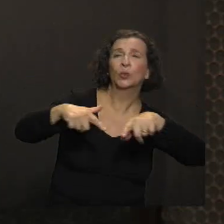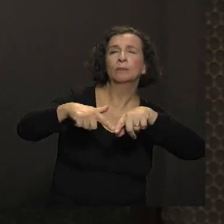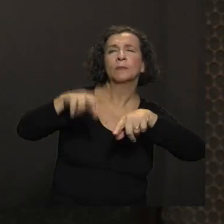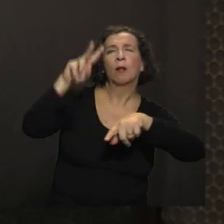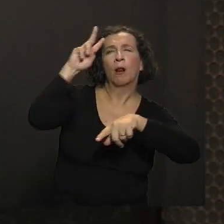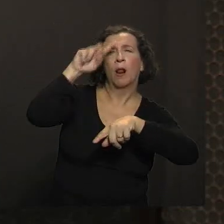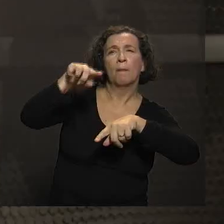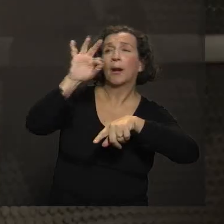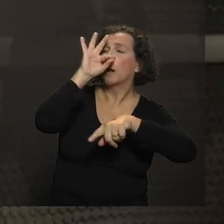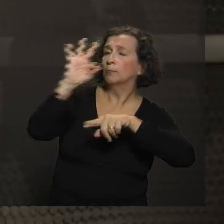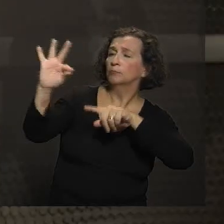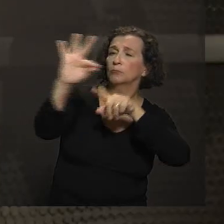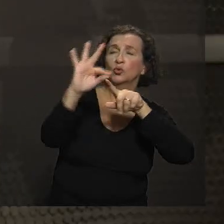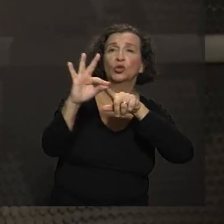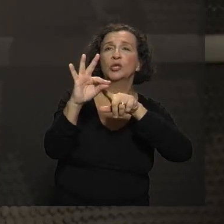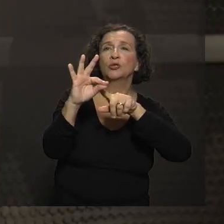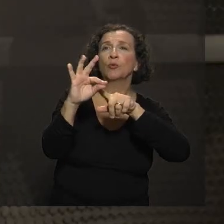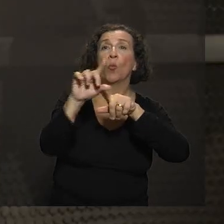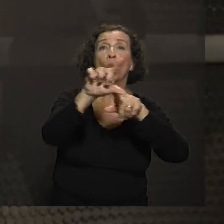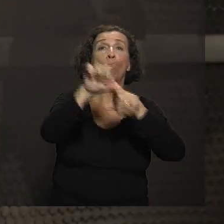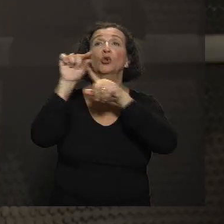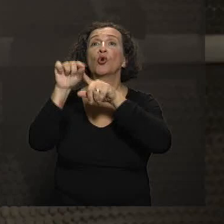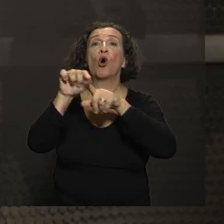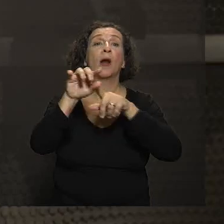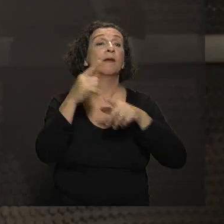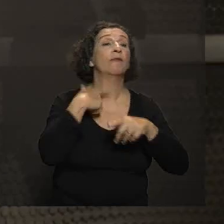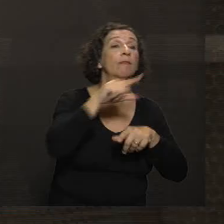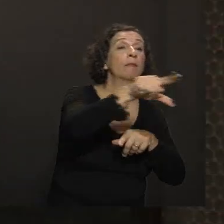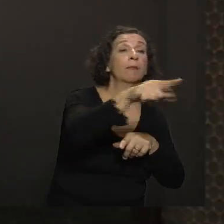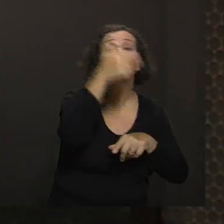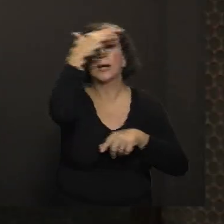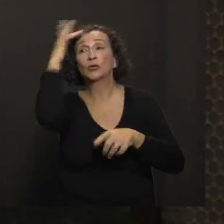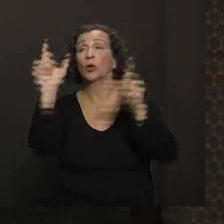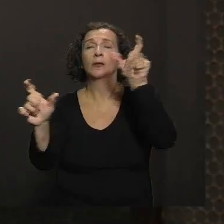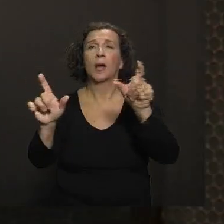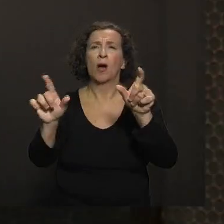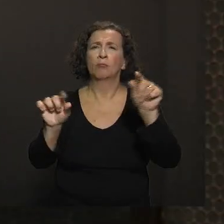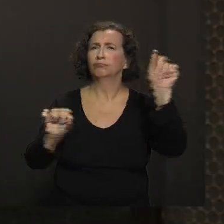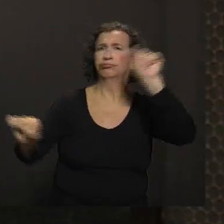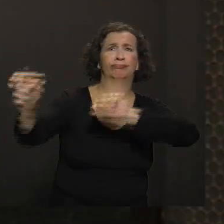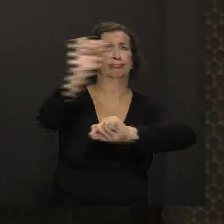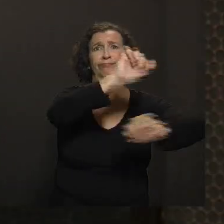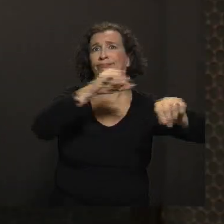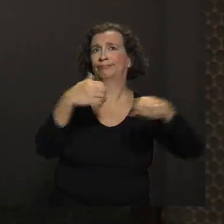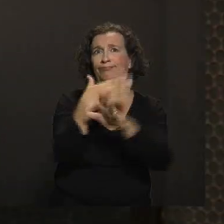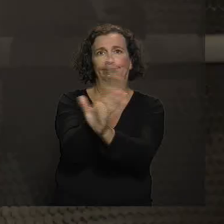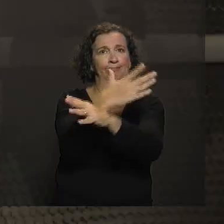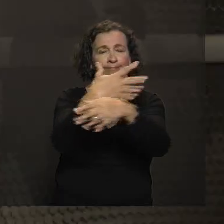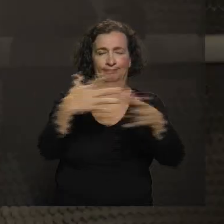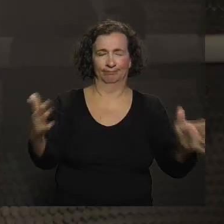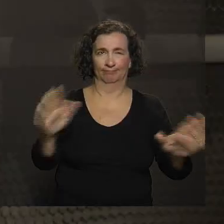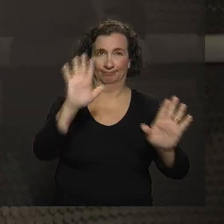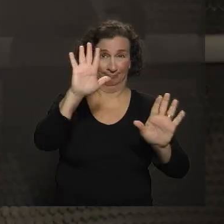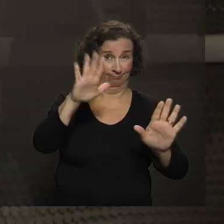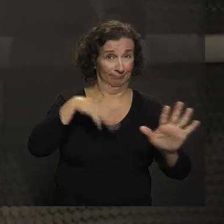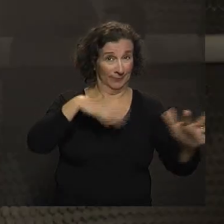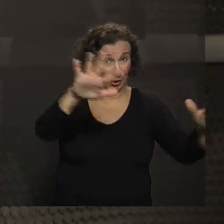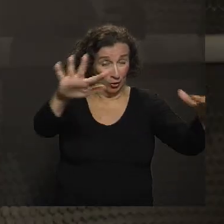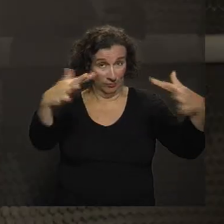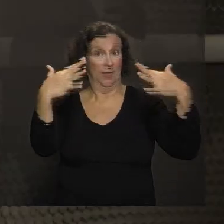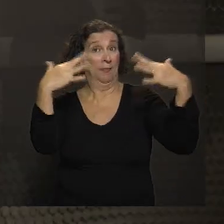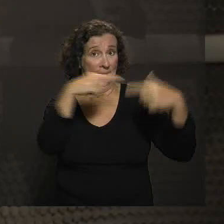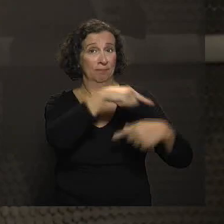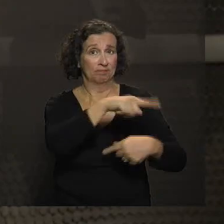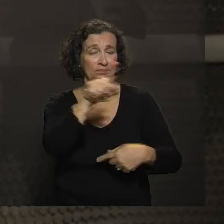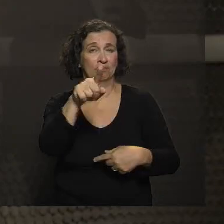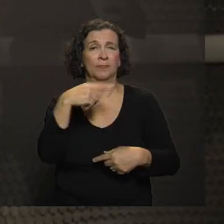lembrar que o mosquito, ele não escolhe se ele vai te picar ou vai picar o outro. O mosquito está aí picando todo mundo, então, tem que fazer a Eu quero chamar a atenção disso, porque